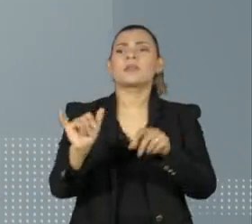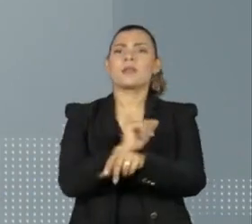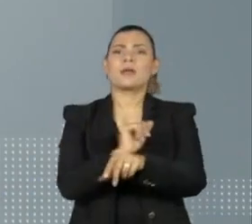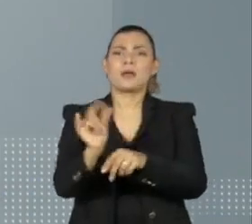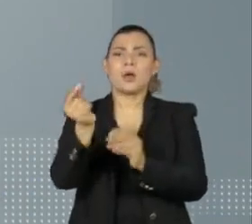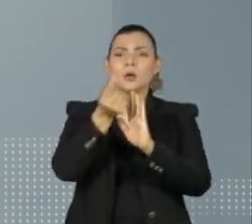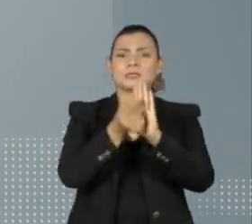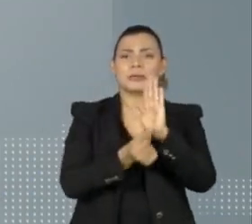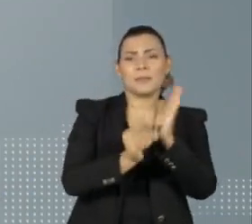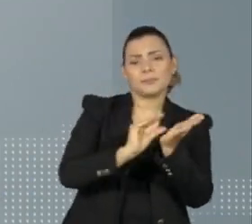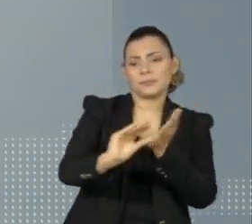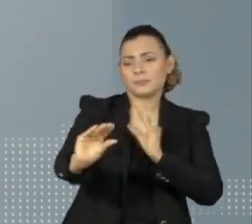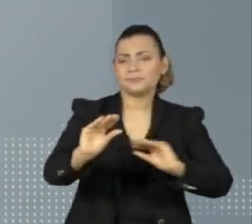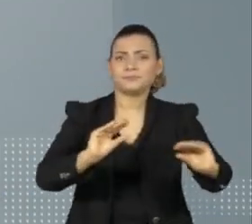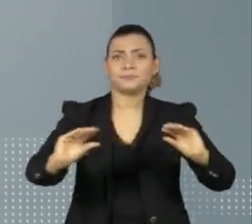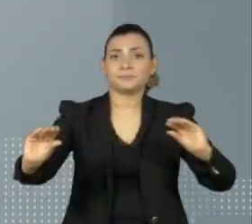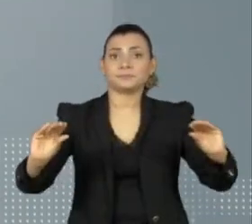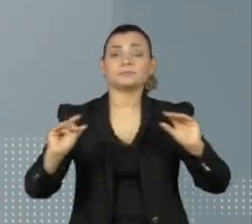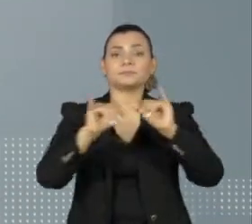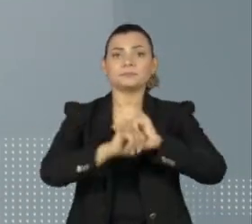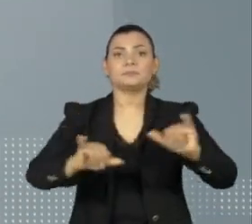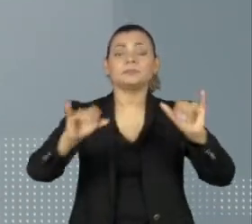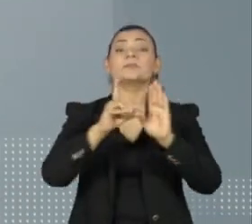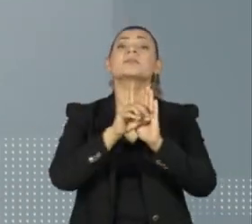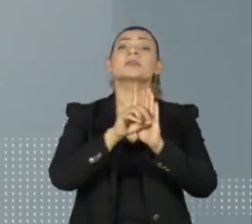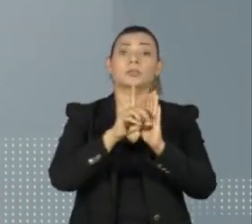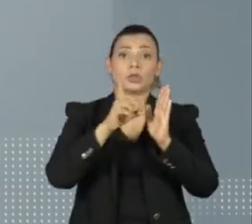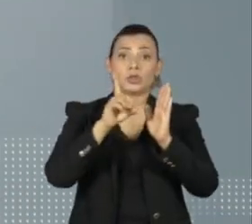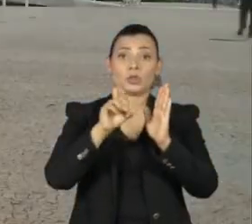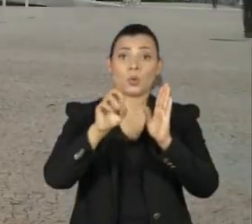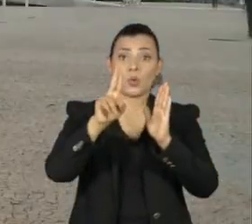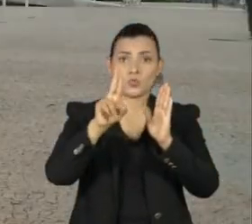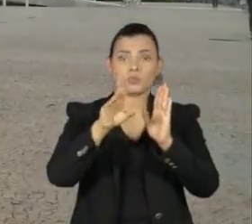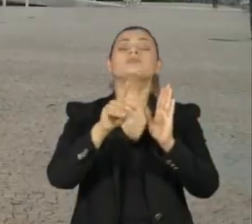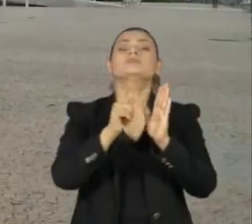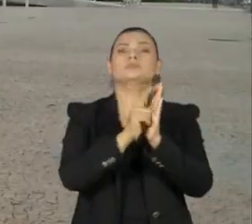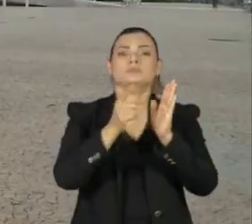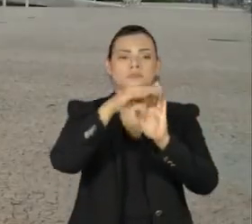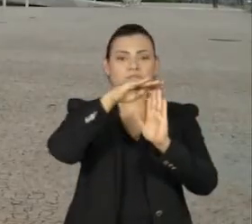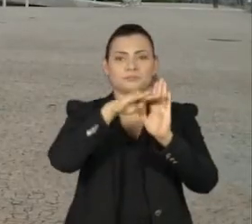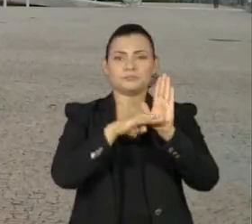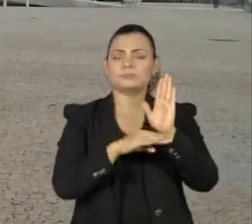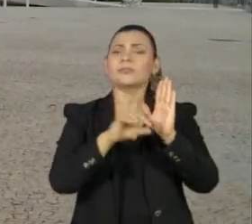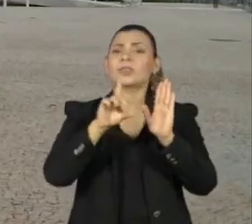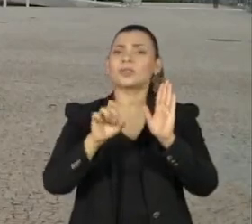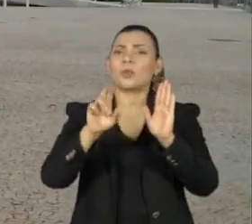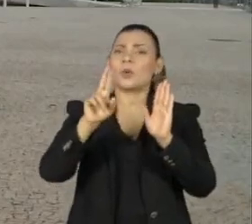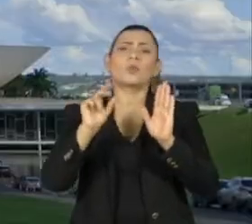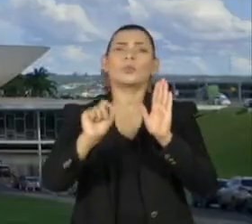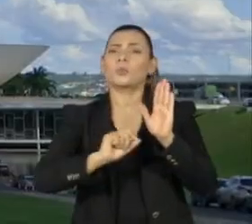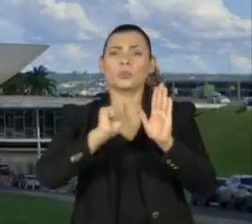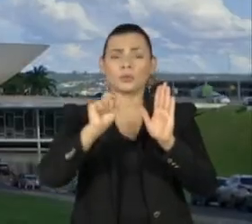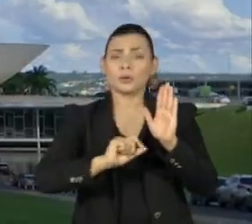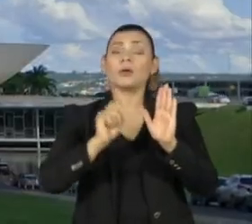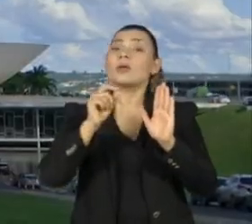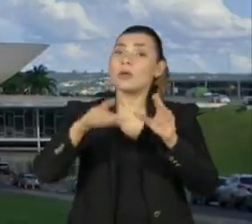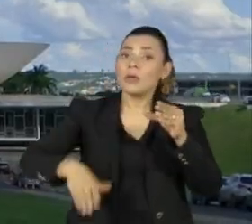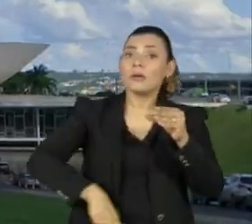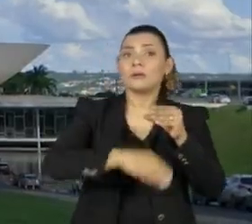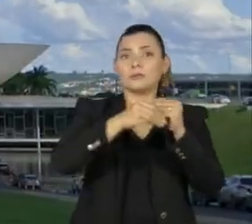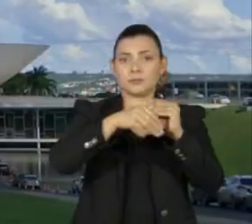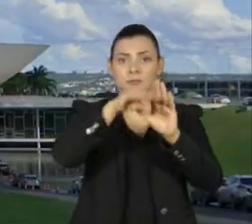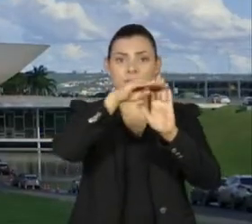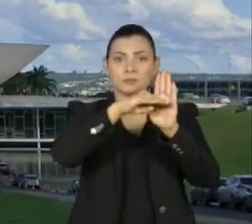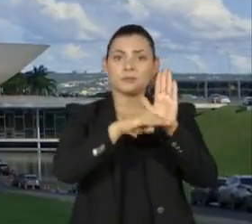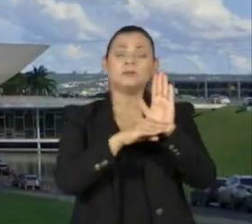orçamentária foi publicado em edição extra do Diário Oficial da União. Ele permite que o governo acelere a liberação de emendas de relator,